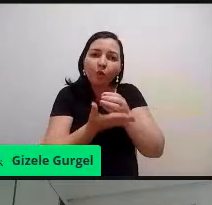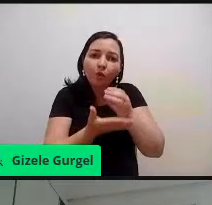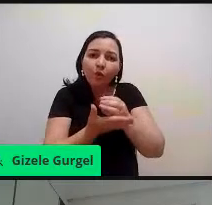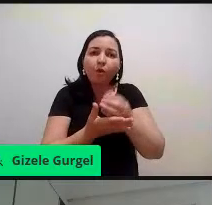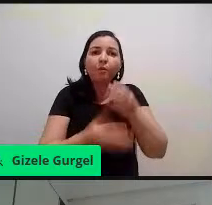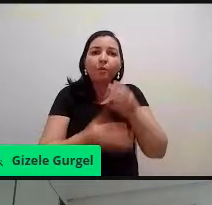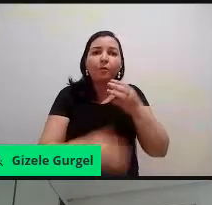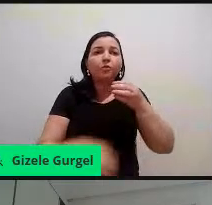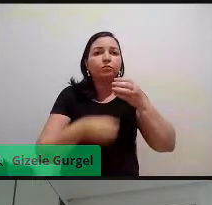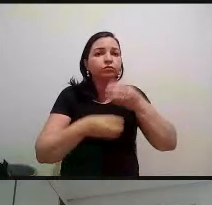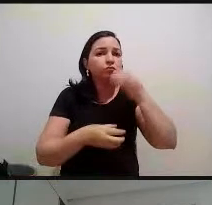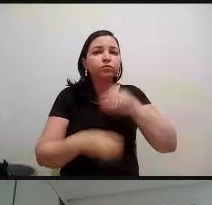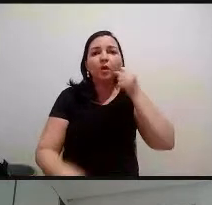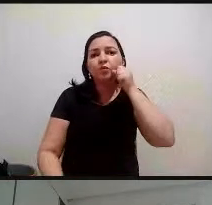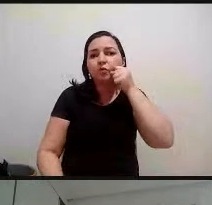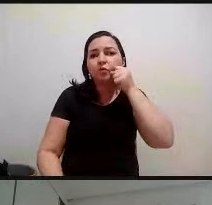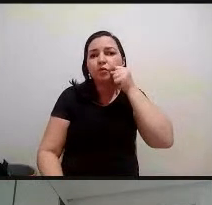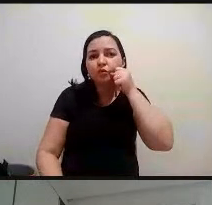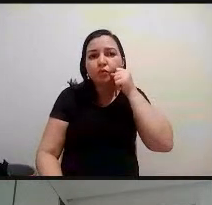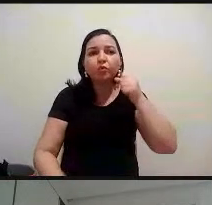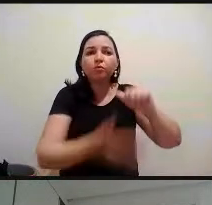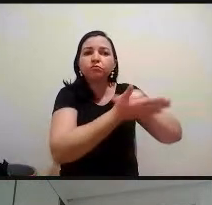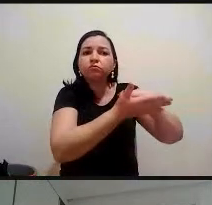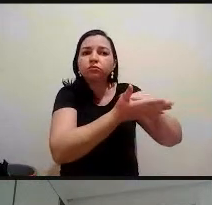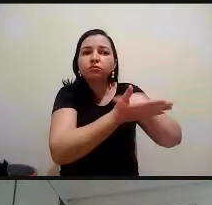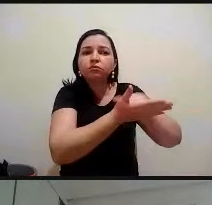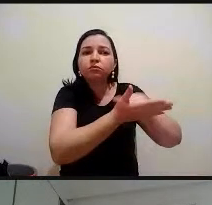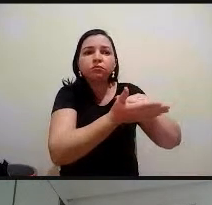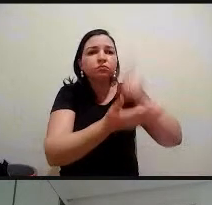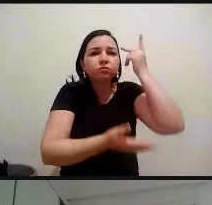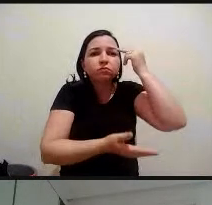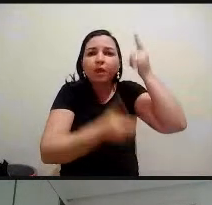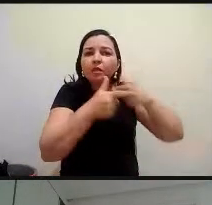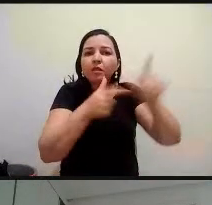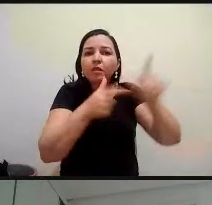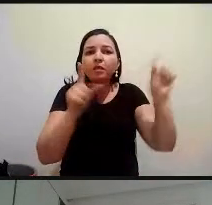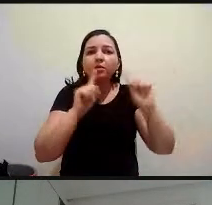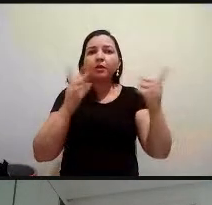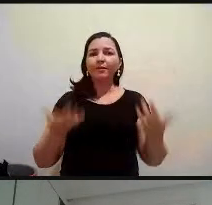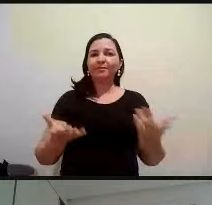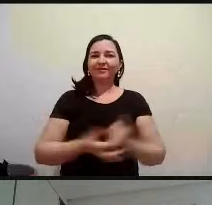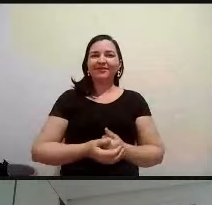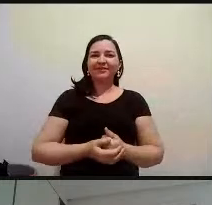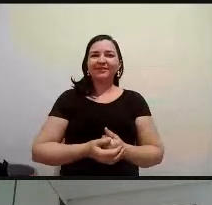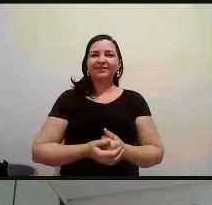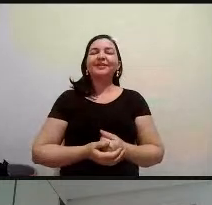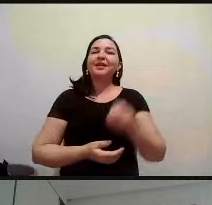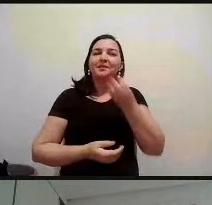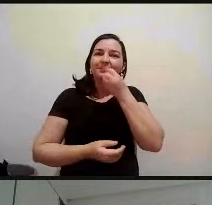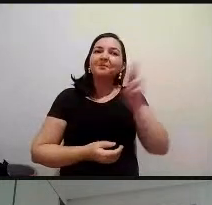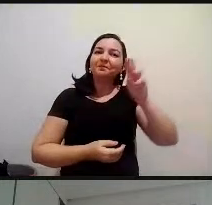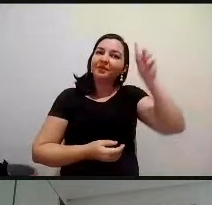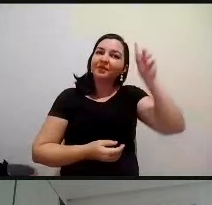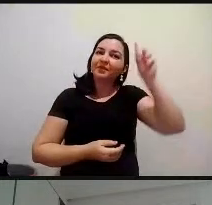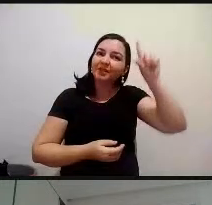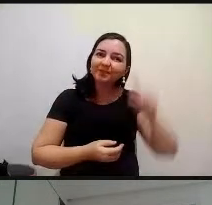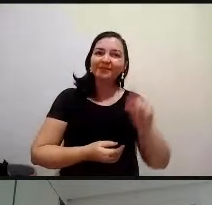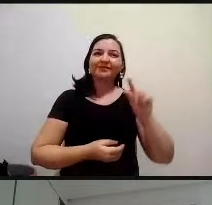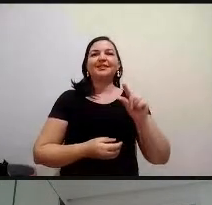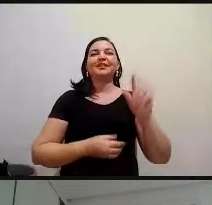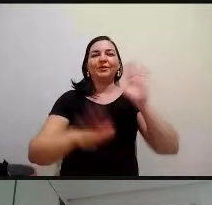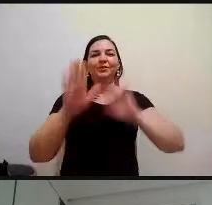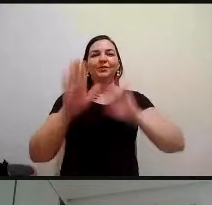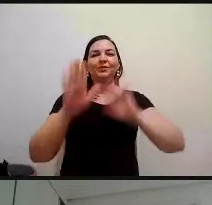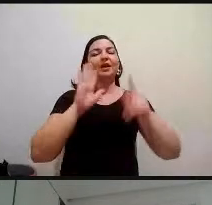coloca o suco lá, toma, passa uma aguinha e pronto, né, então isso, a ideia foi fazer essa, essa campanha